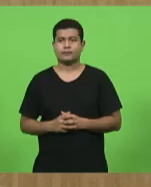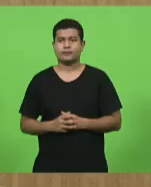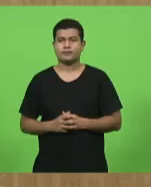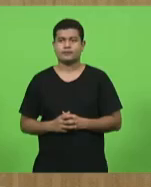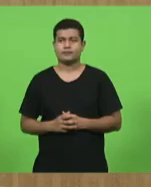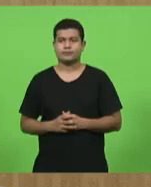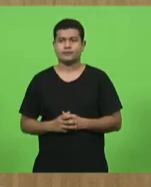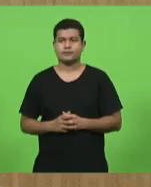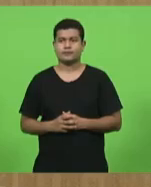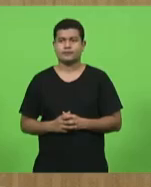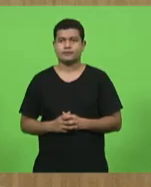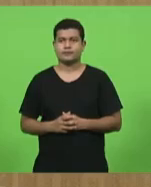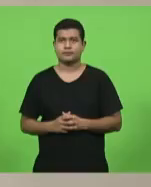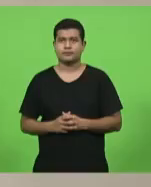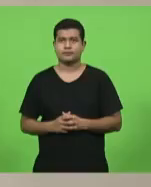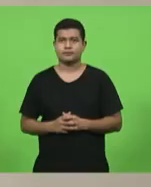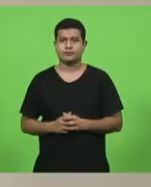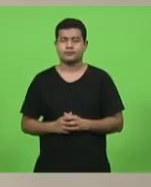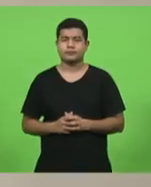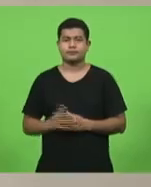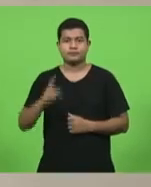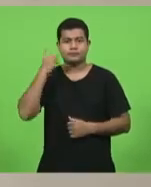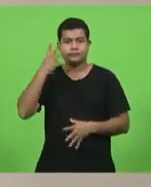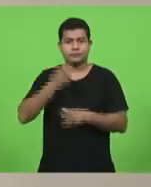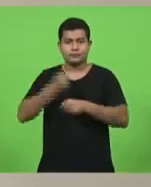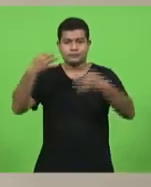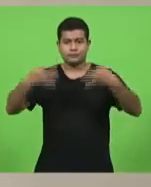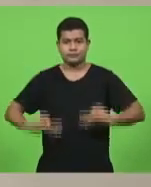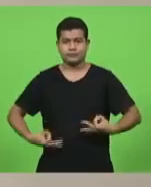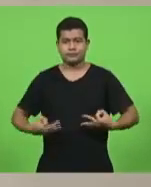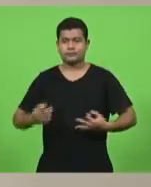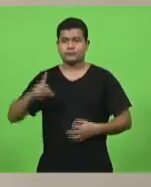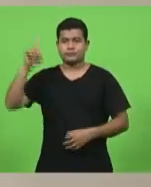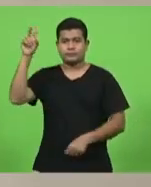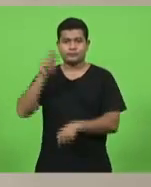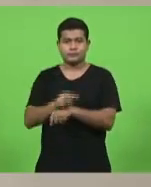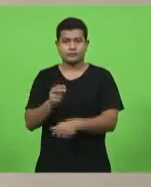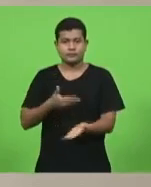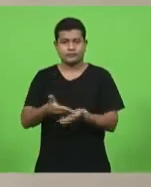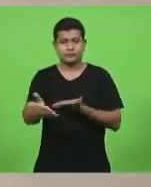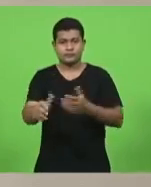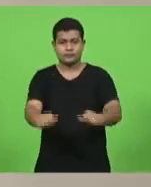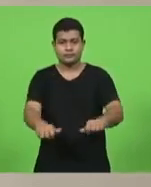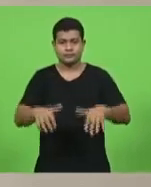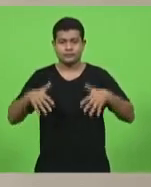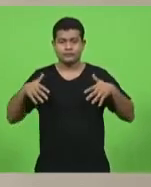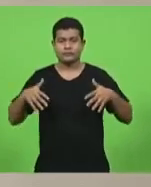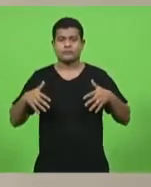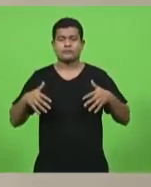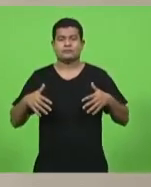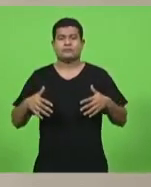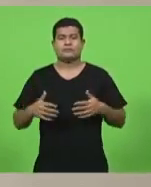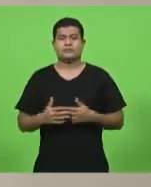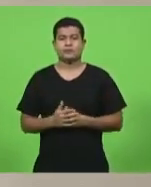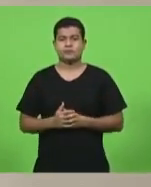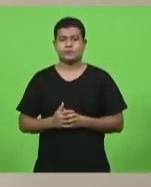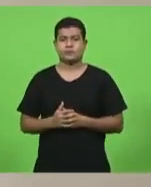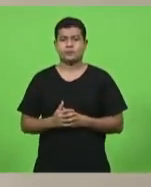Boa tarde a todos. Havendo o coro regimental e sob a proteção de Deus, declaro aberta a presente sessão.